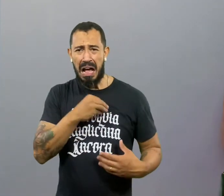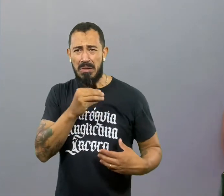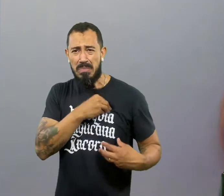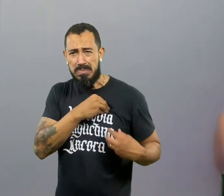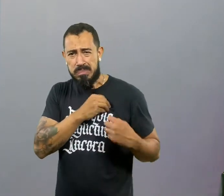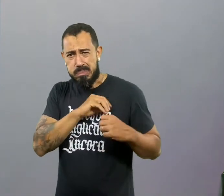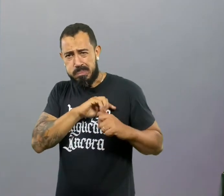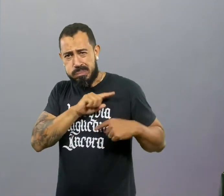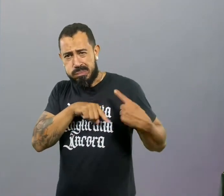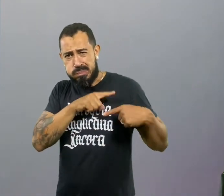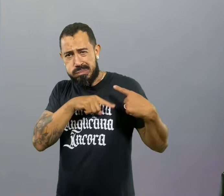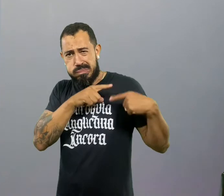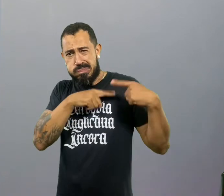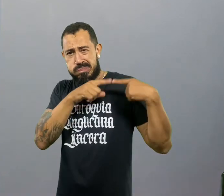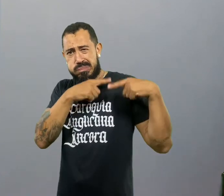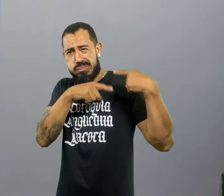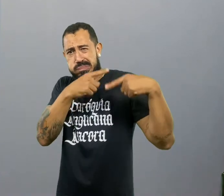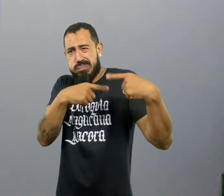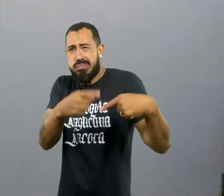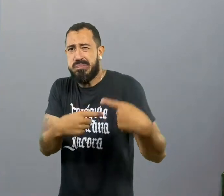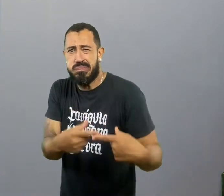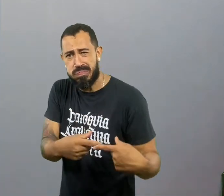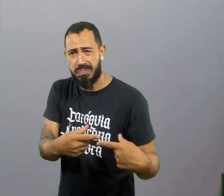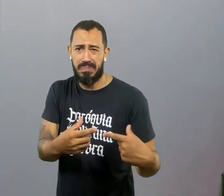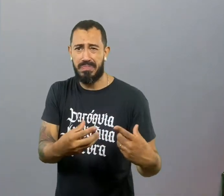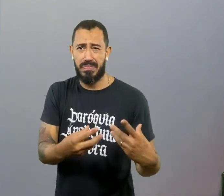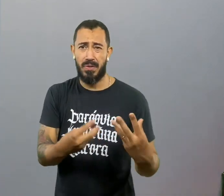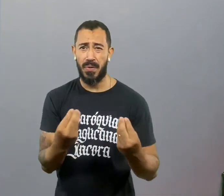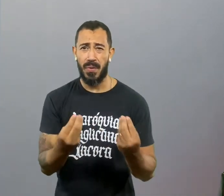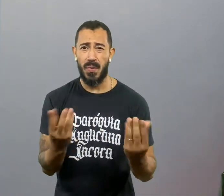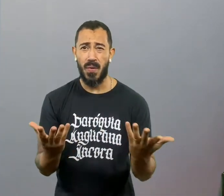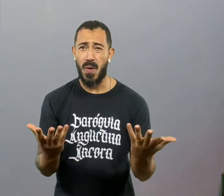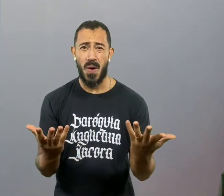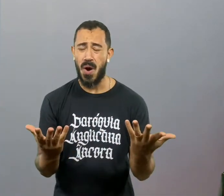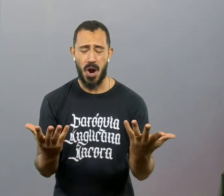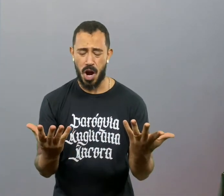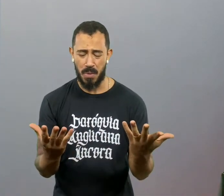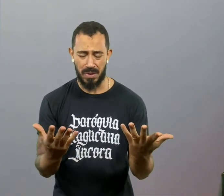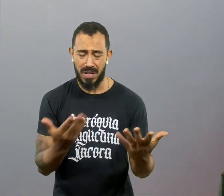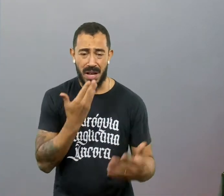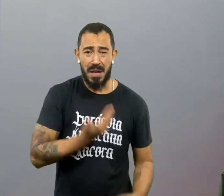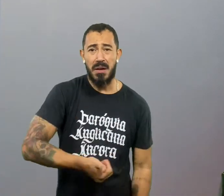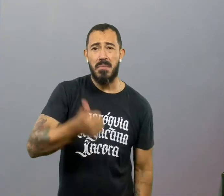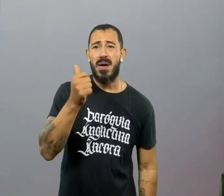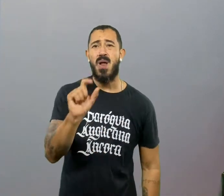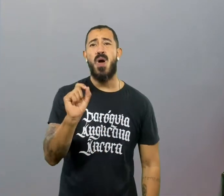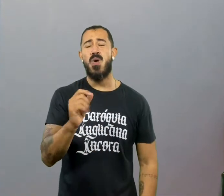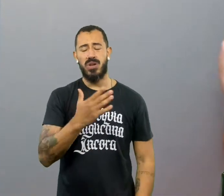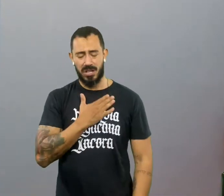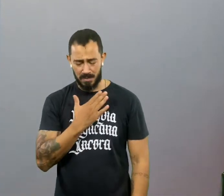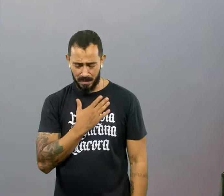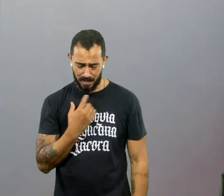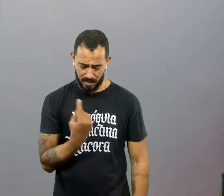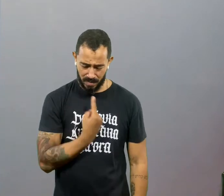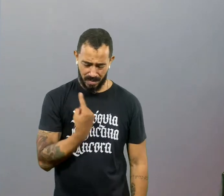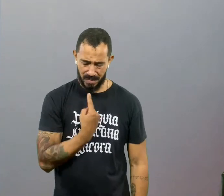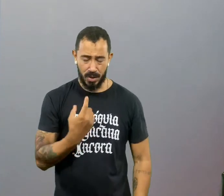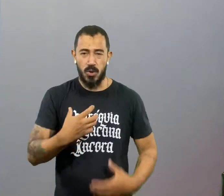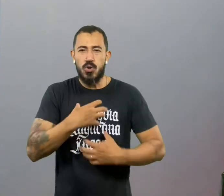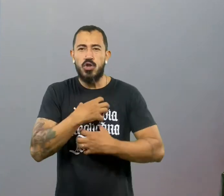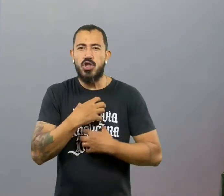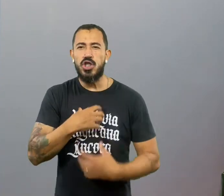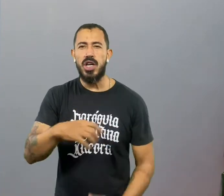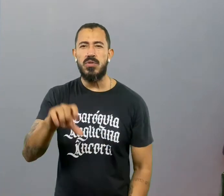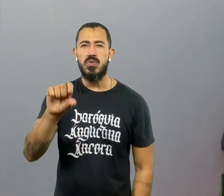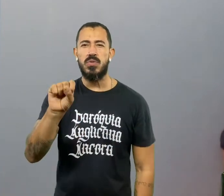deveria passar para esses espaços. Deveria se recolher. Sabe? Deveria ficar quieto. Escolha o caminho da solitude em Deus.